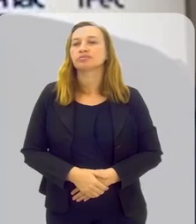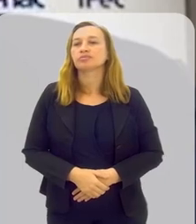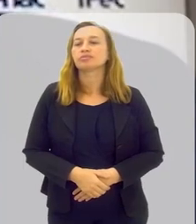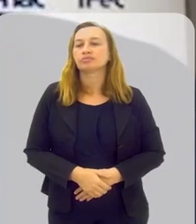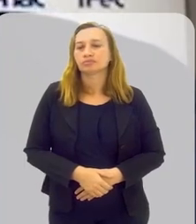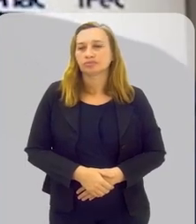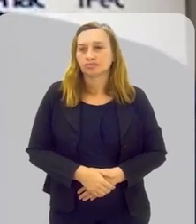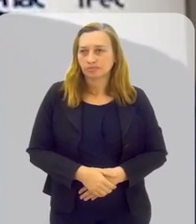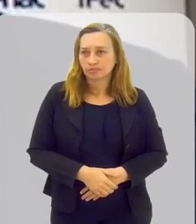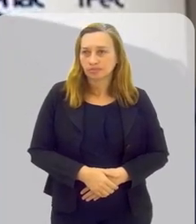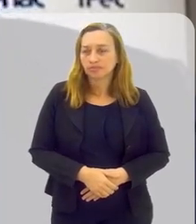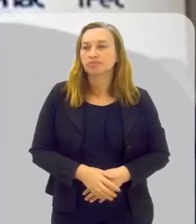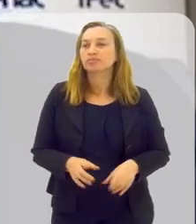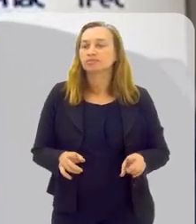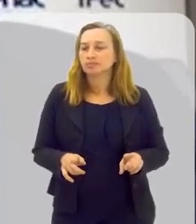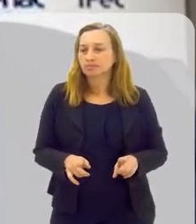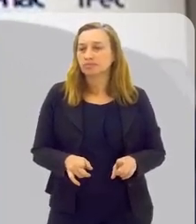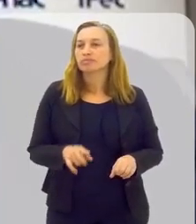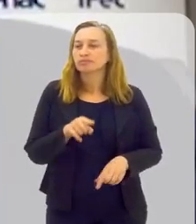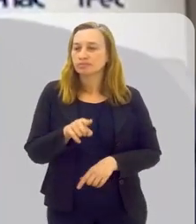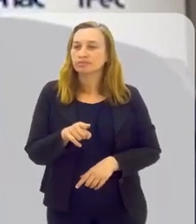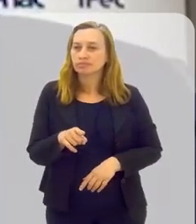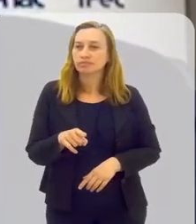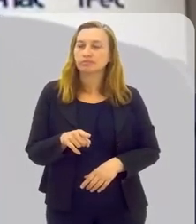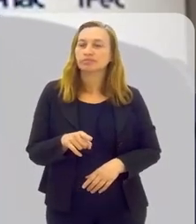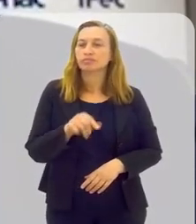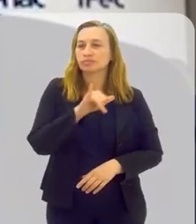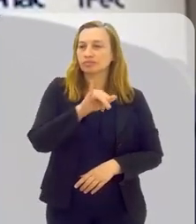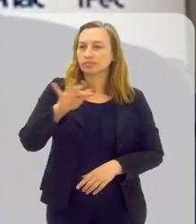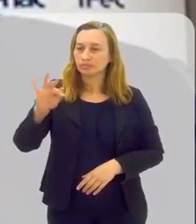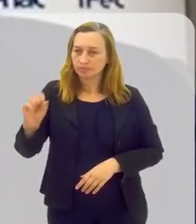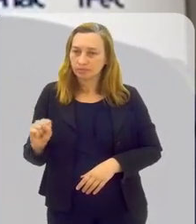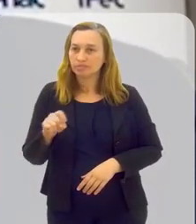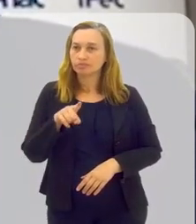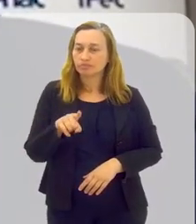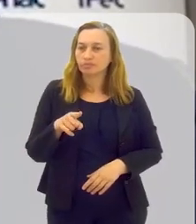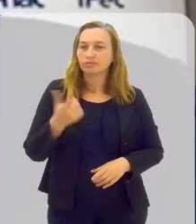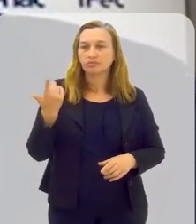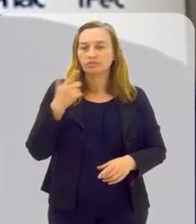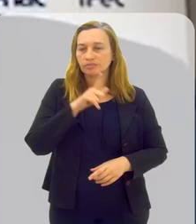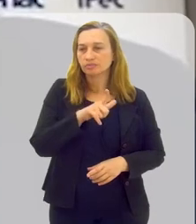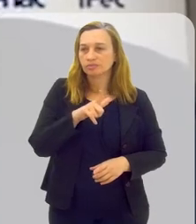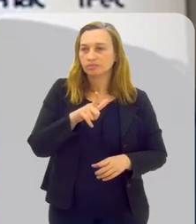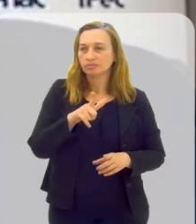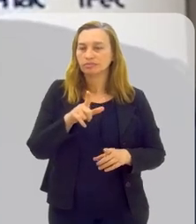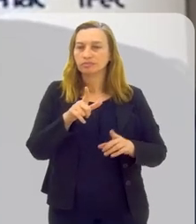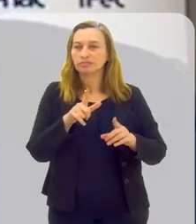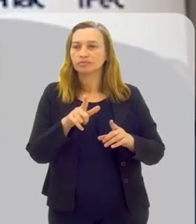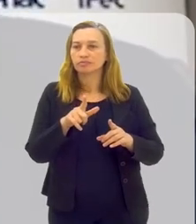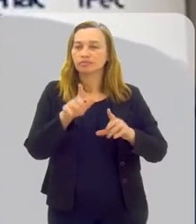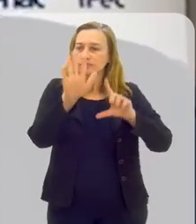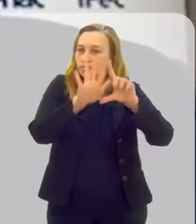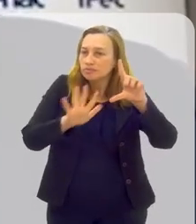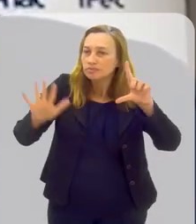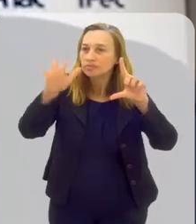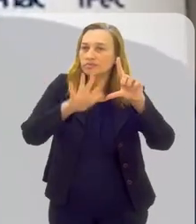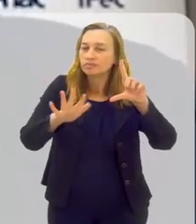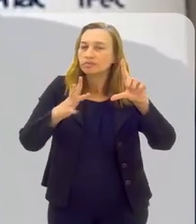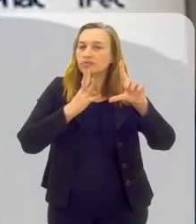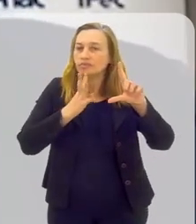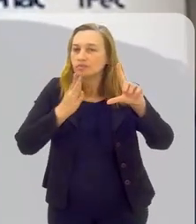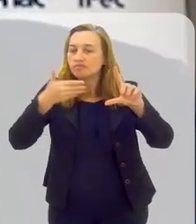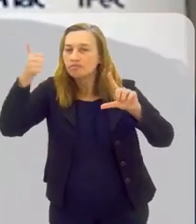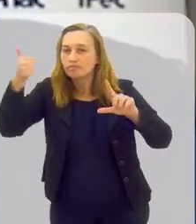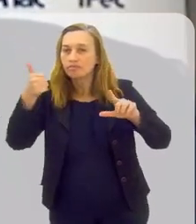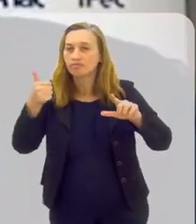.ifemrj.org.br e lá tem uma aba do IFES. E aí ali você consegue entrar em contato com a gente, conhecer um